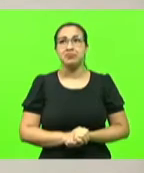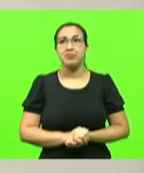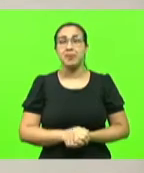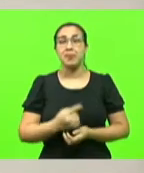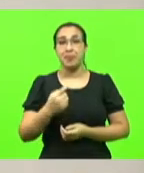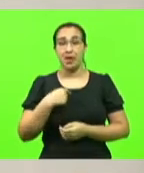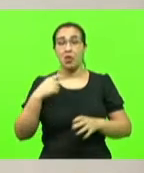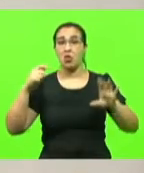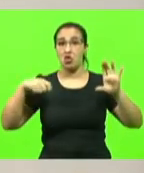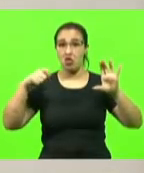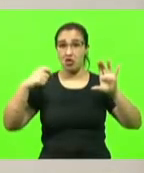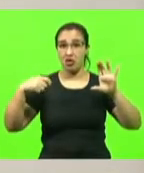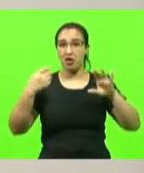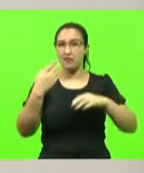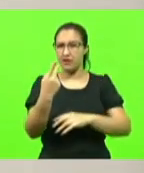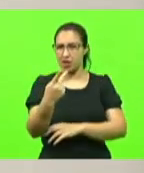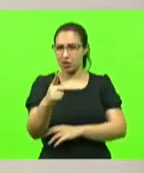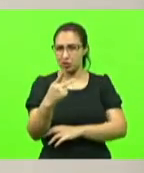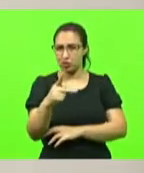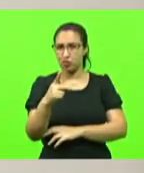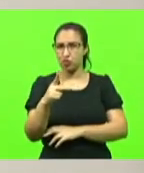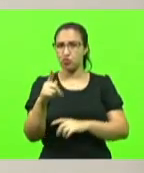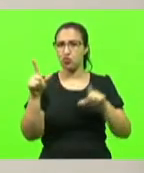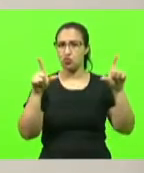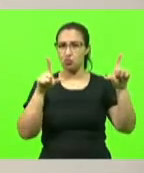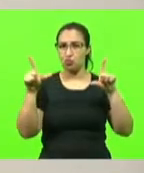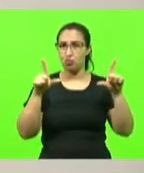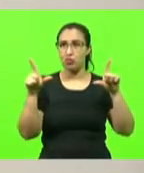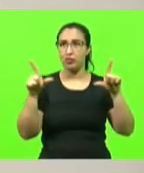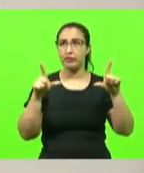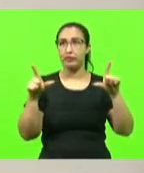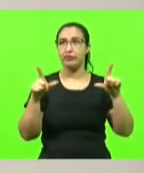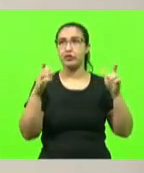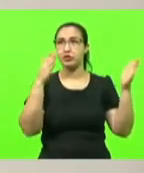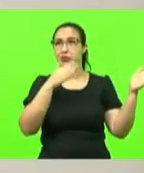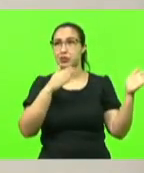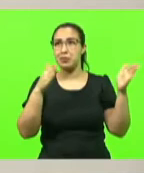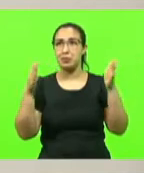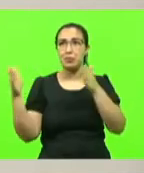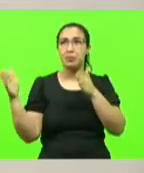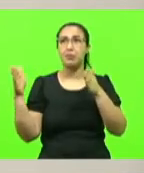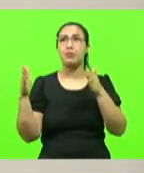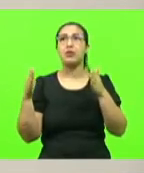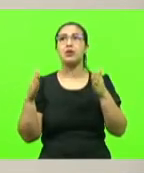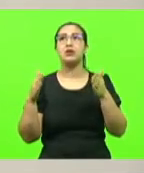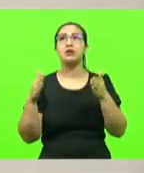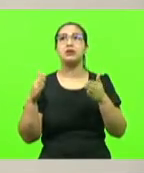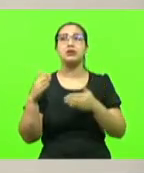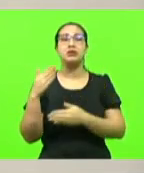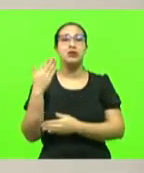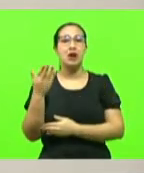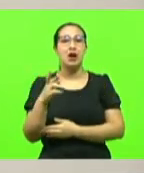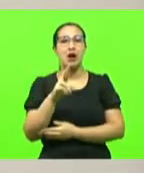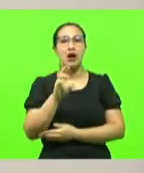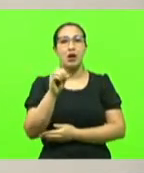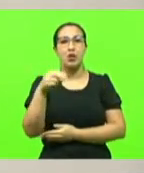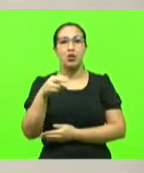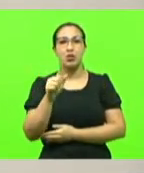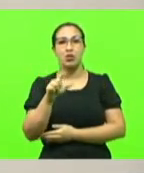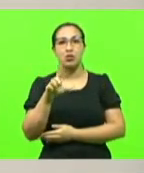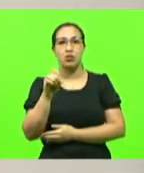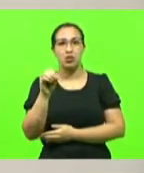as imagens suas colocadas aqui no telão e passei agora, Maurício, para o Ronaldo do DENIT,